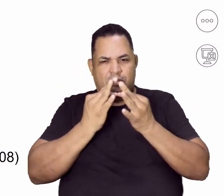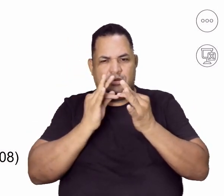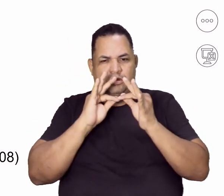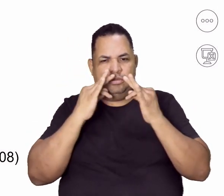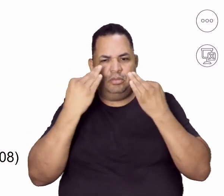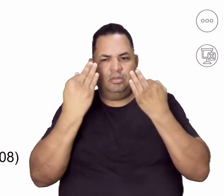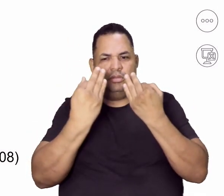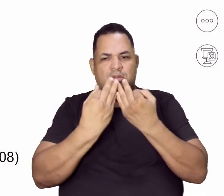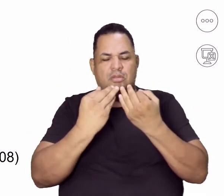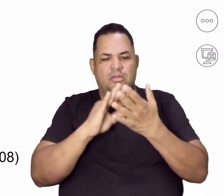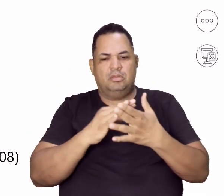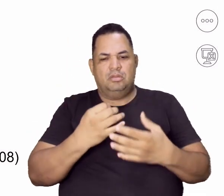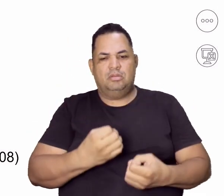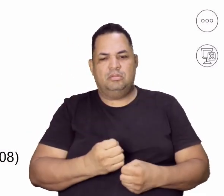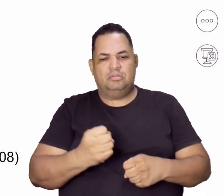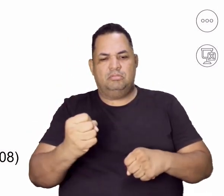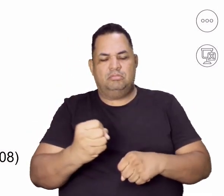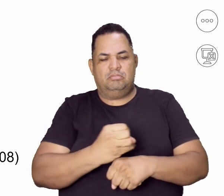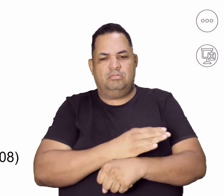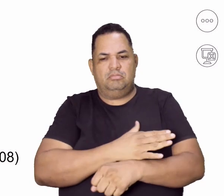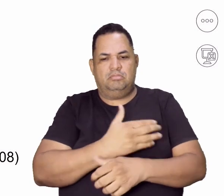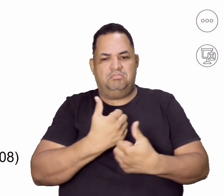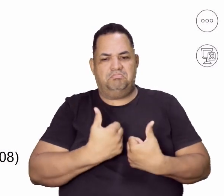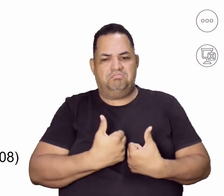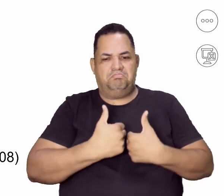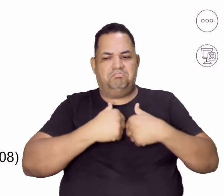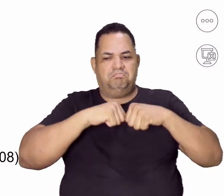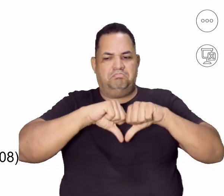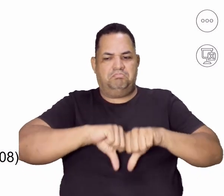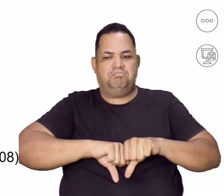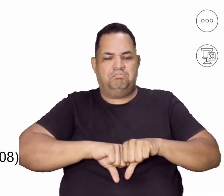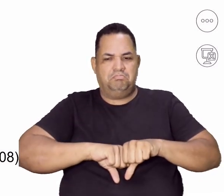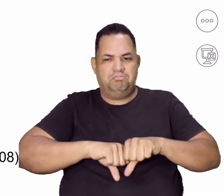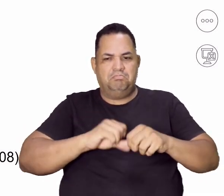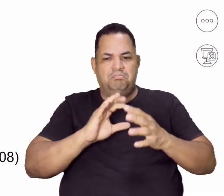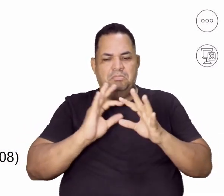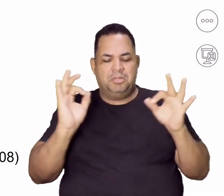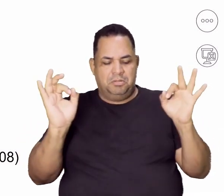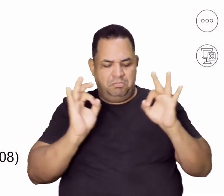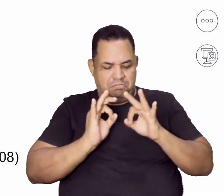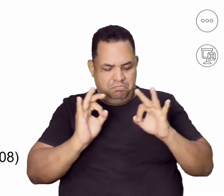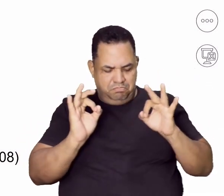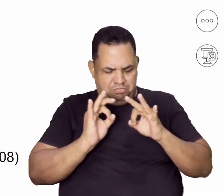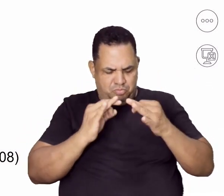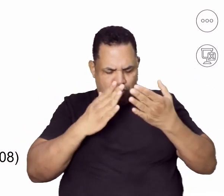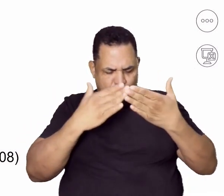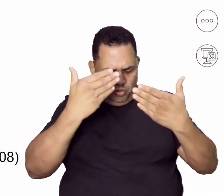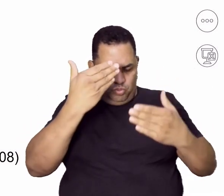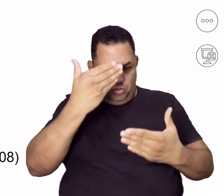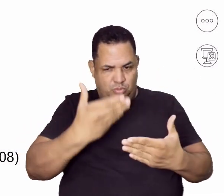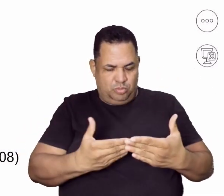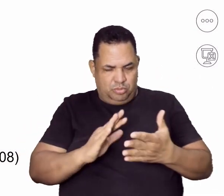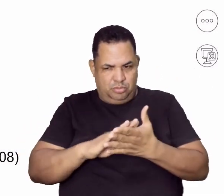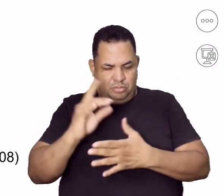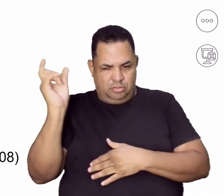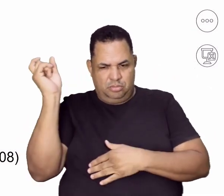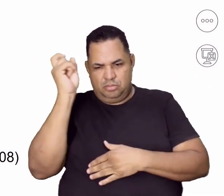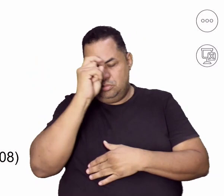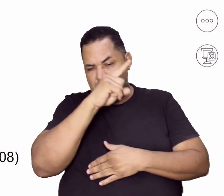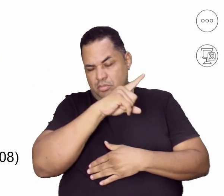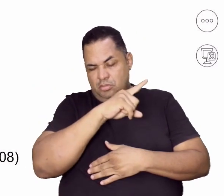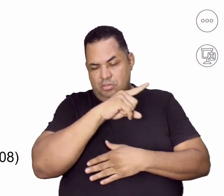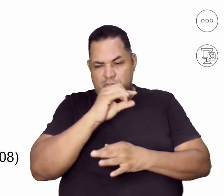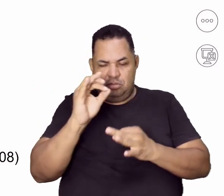emocional aqui da baixa estima, né? Do perfeccionismo exagerado, da dificuldade aí